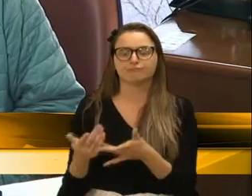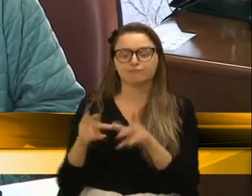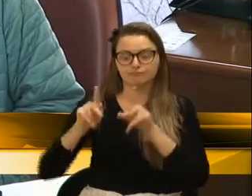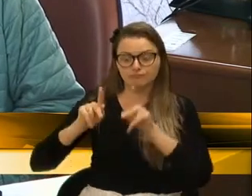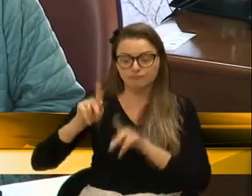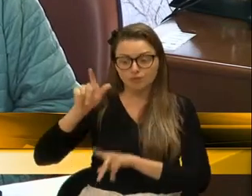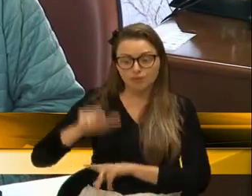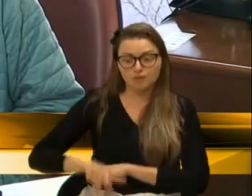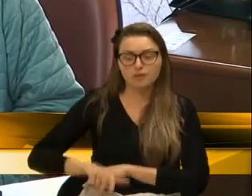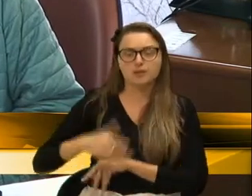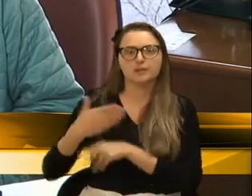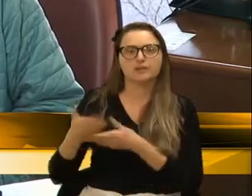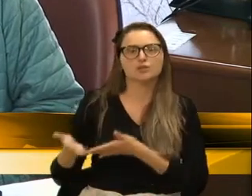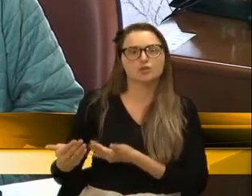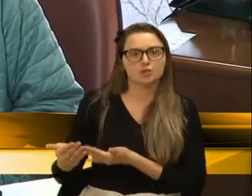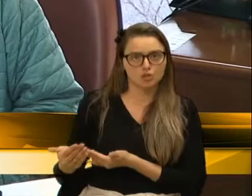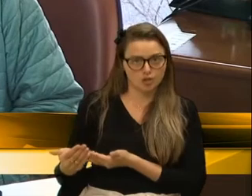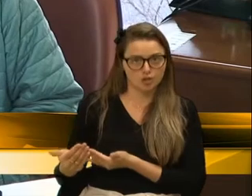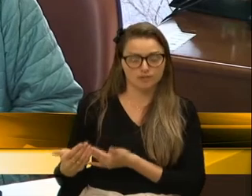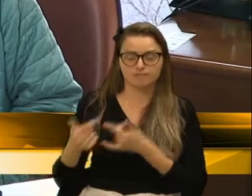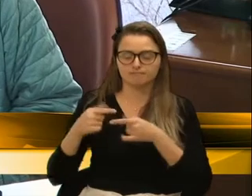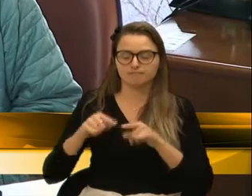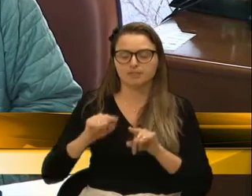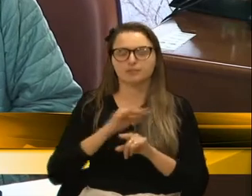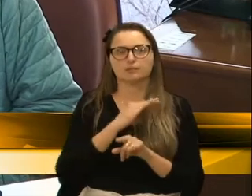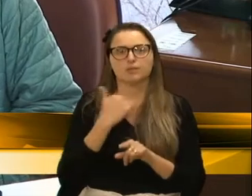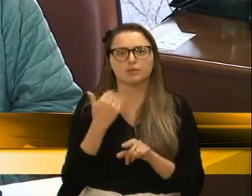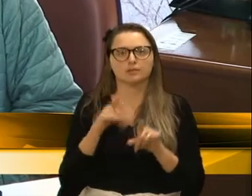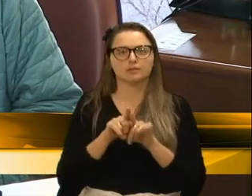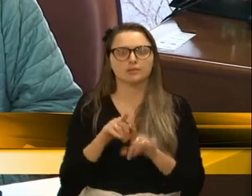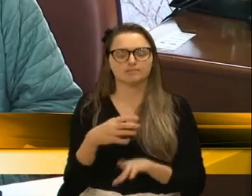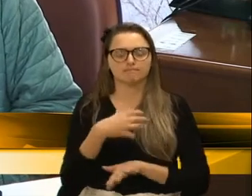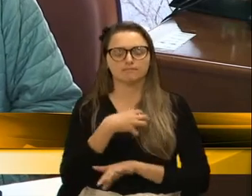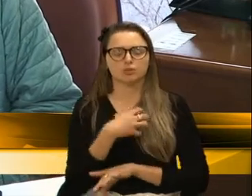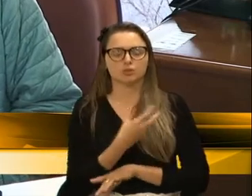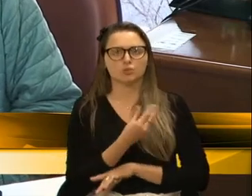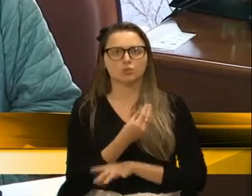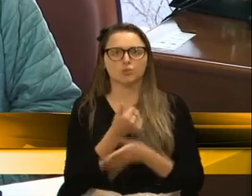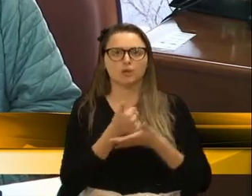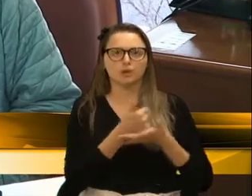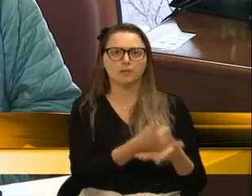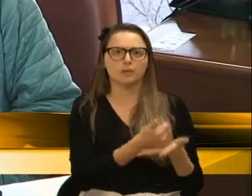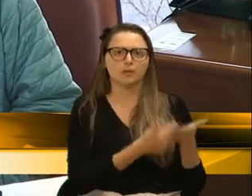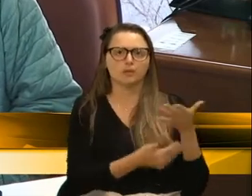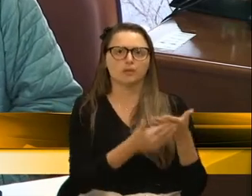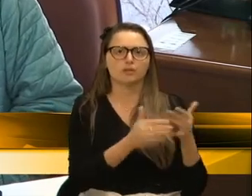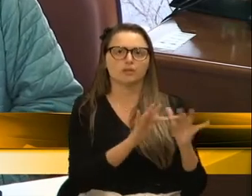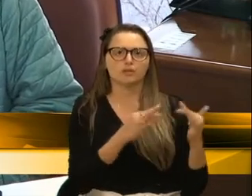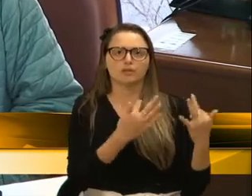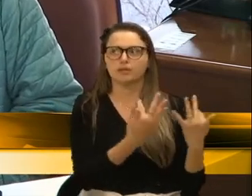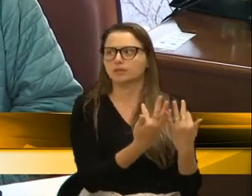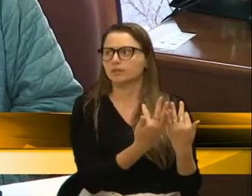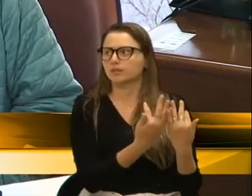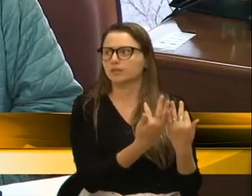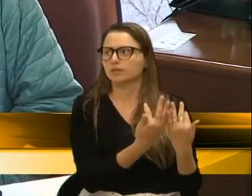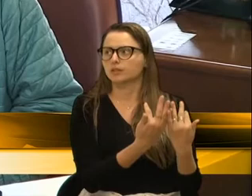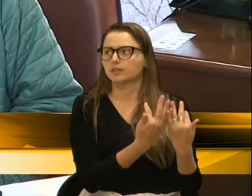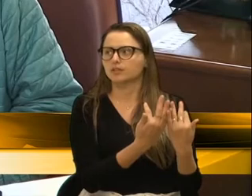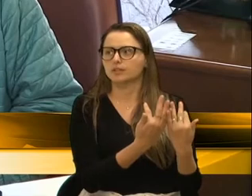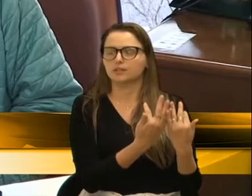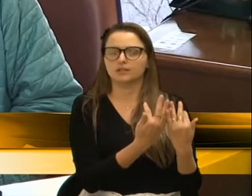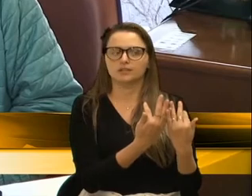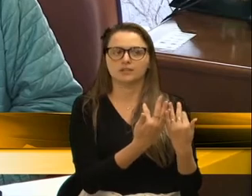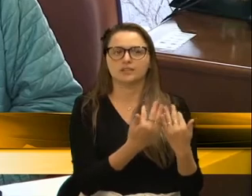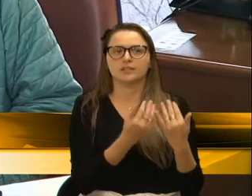bastante jovem, mas veio falecer, Então, nossos pés, mas a família, e que Deus